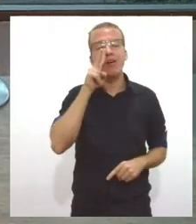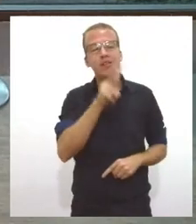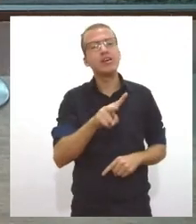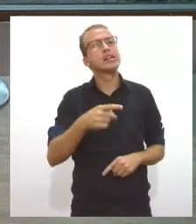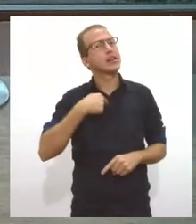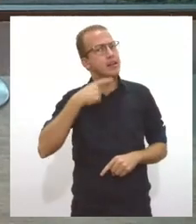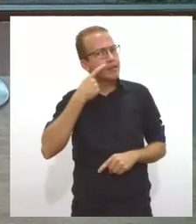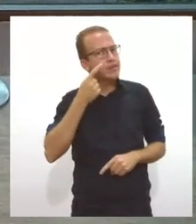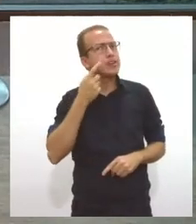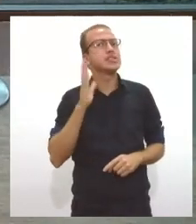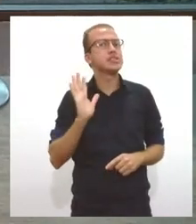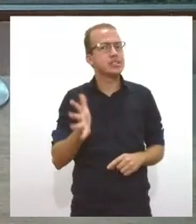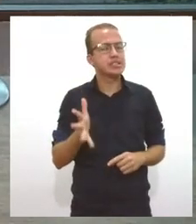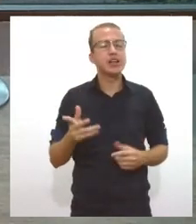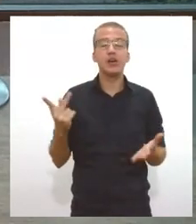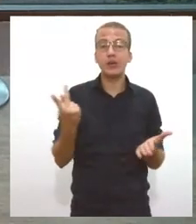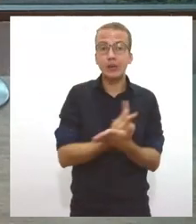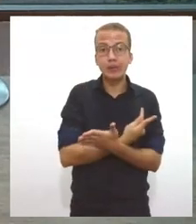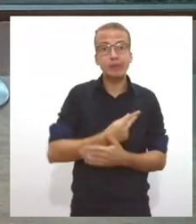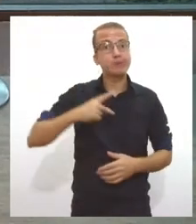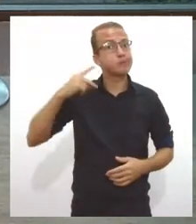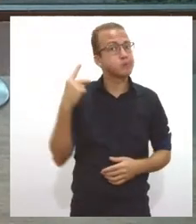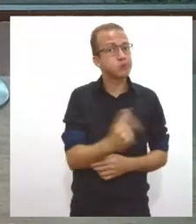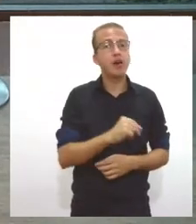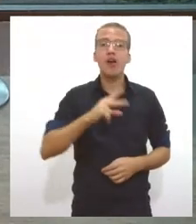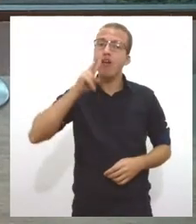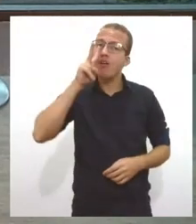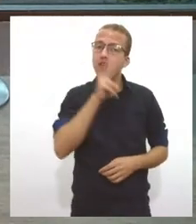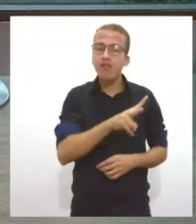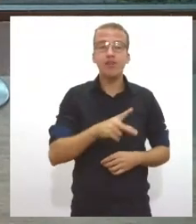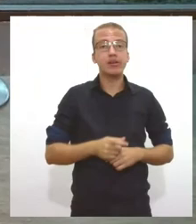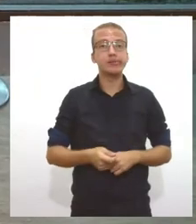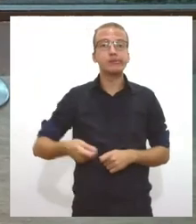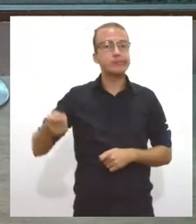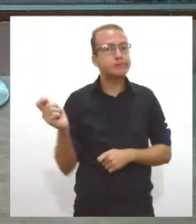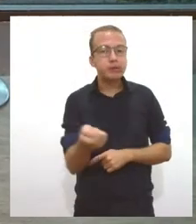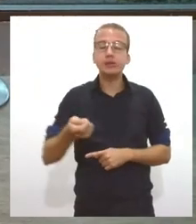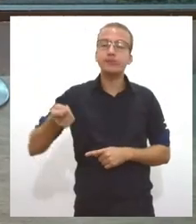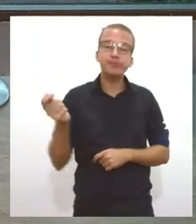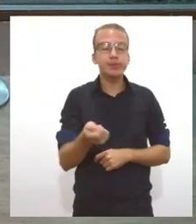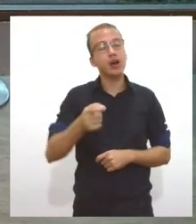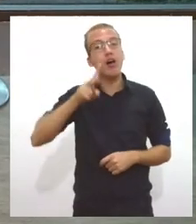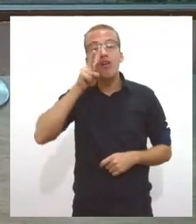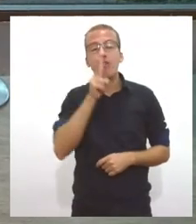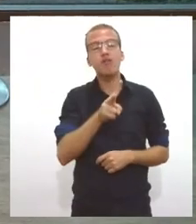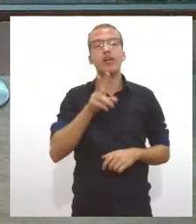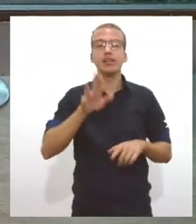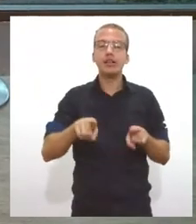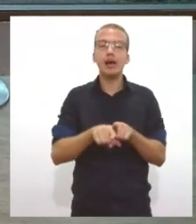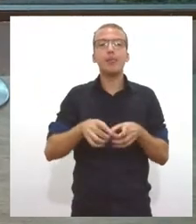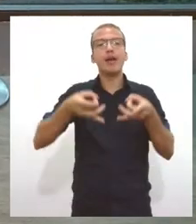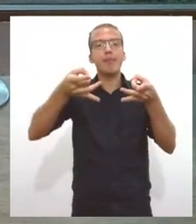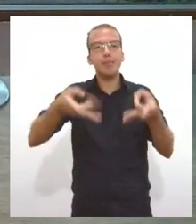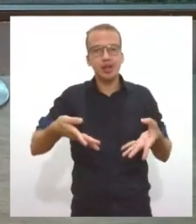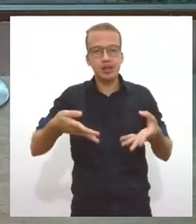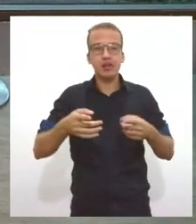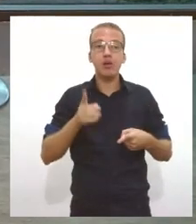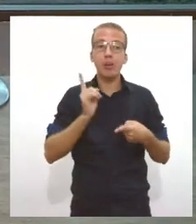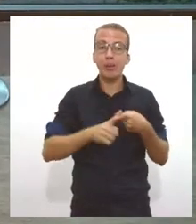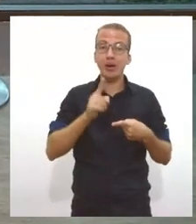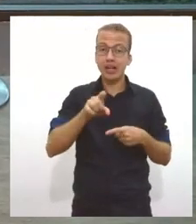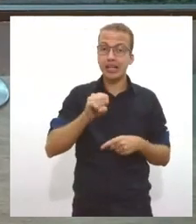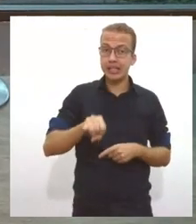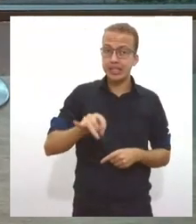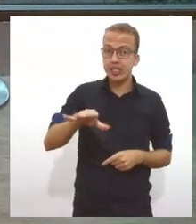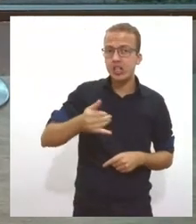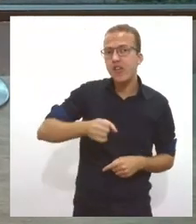sendo maltratados e o maltrato não é só a pancada isso e o abandono que quando ele chega numa fase em que ele não está mais